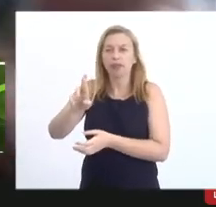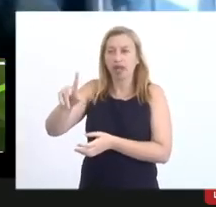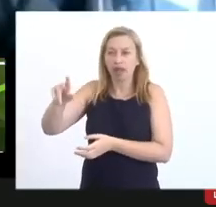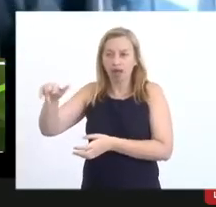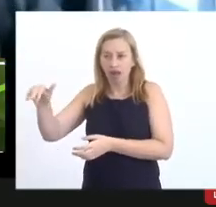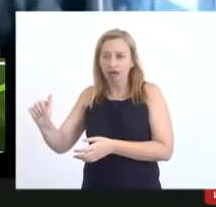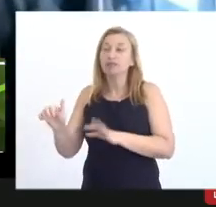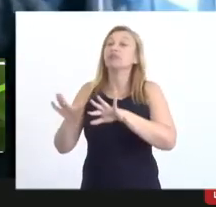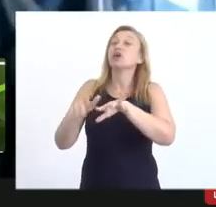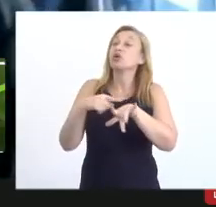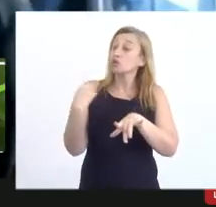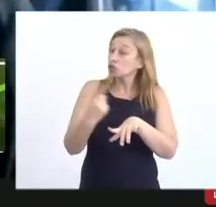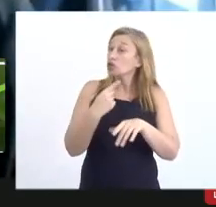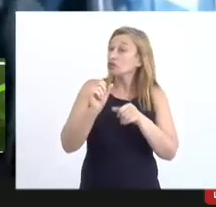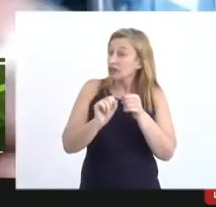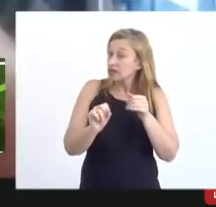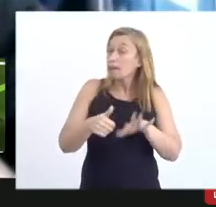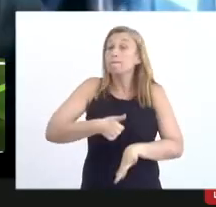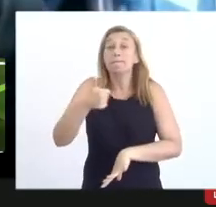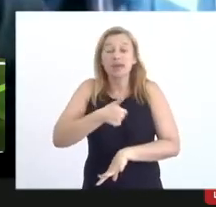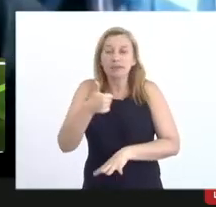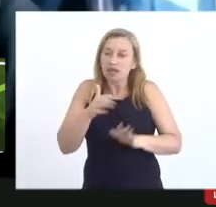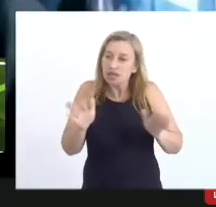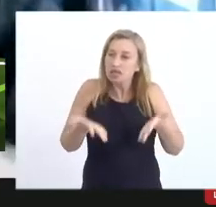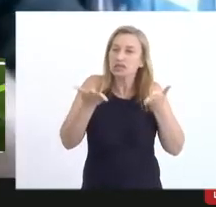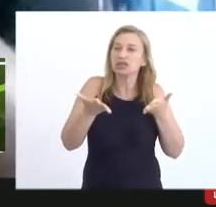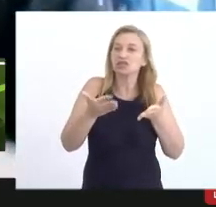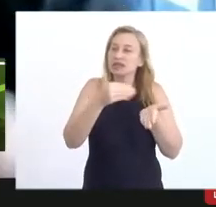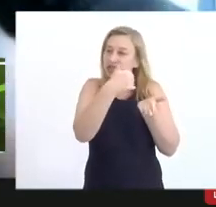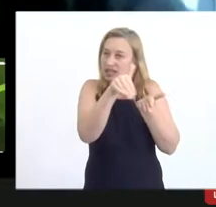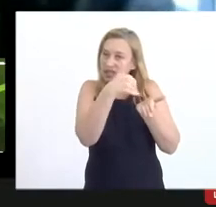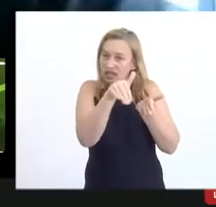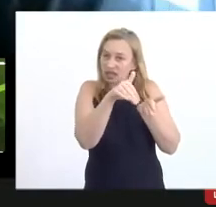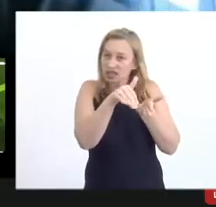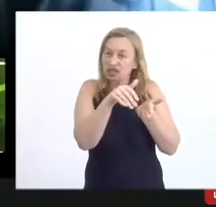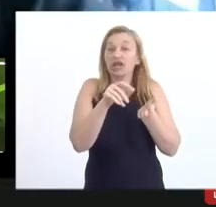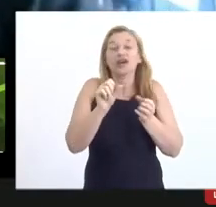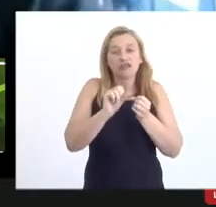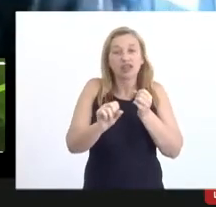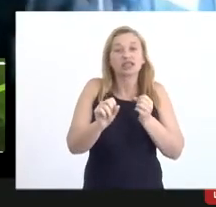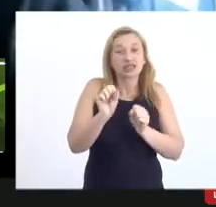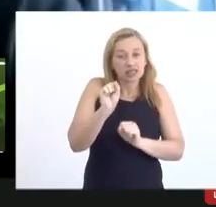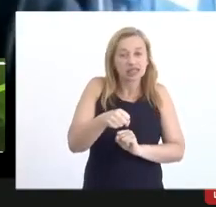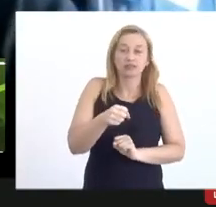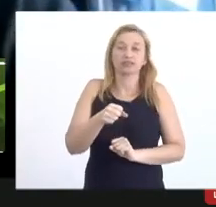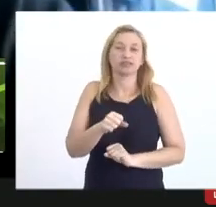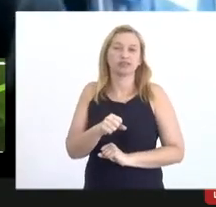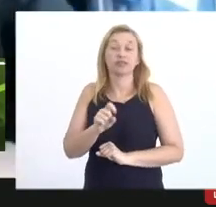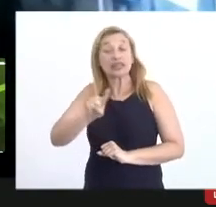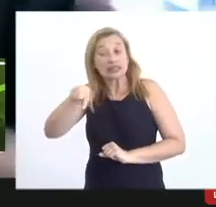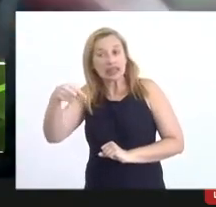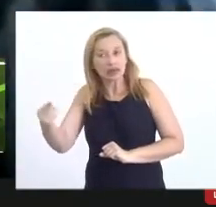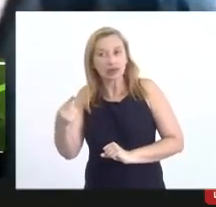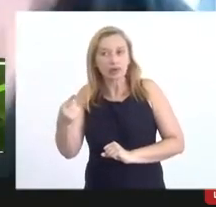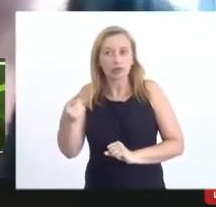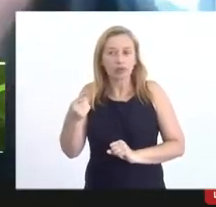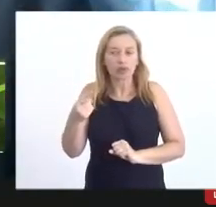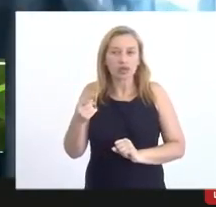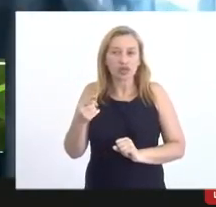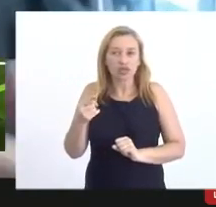quando a gente faz isso primeiro a gente incentiva a secretaria a fazer mesmo assim depois a gente dá